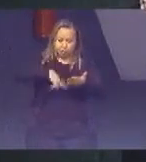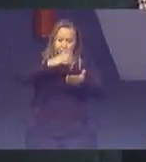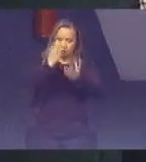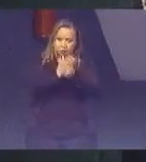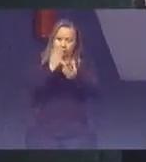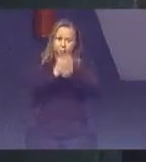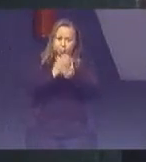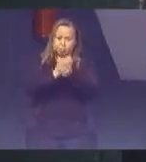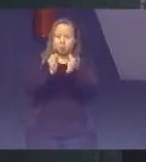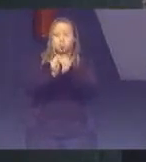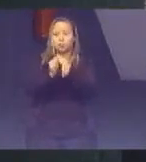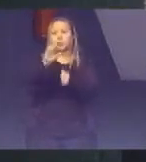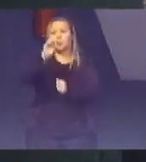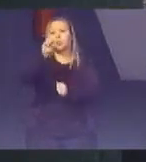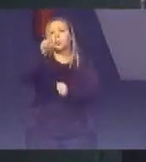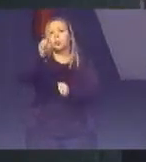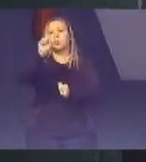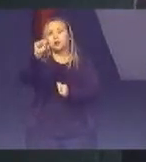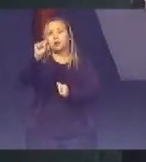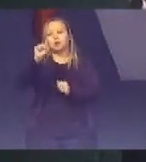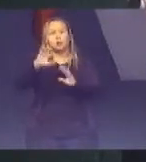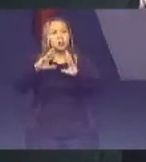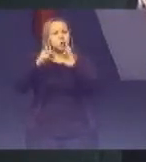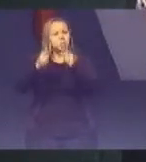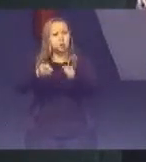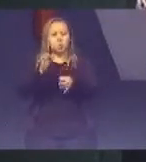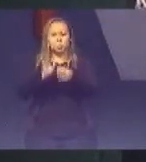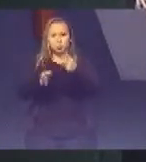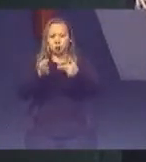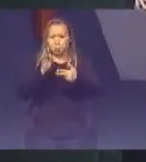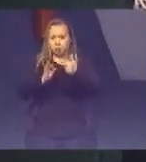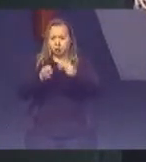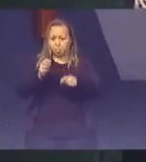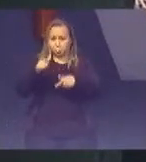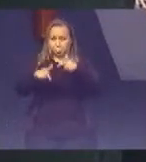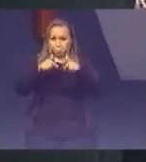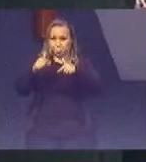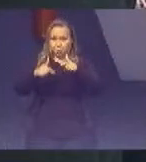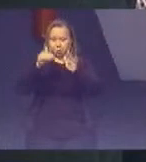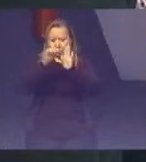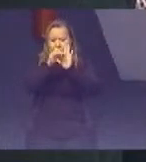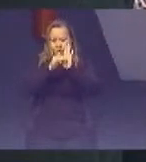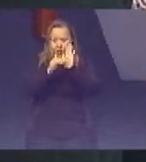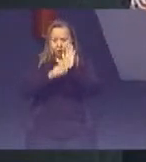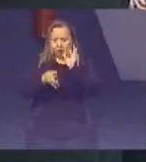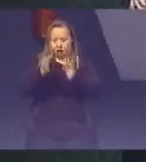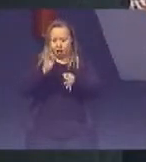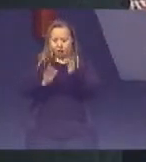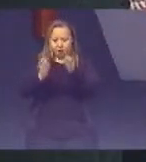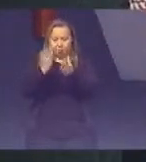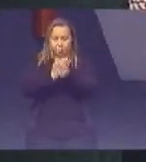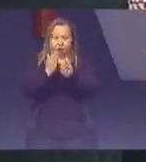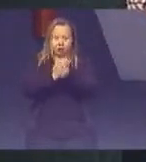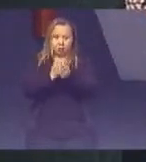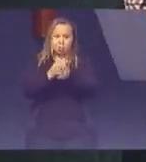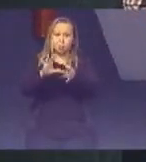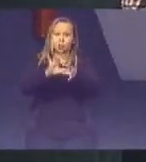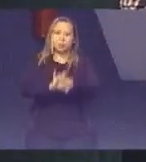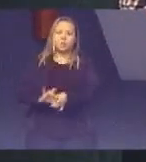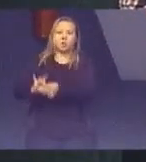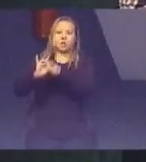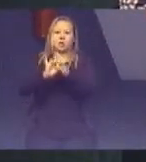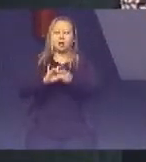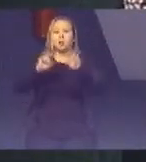os ODS O significa isso Todo e qualquer tribunal Trabalha com tabelas Processuais unificadas Por classe Assunto